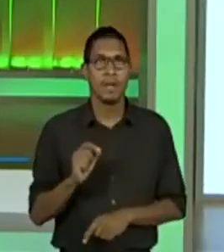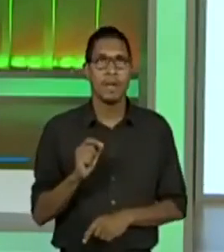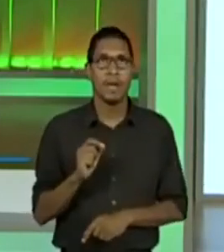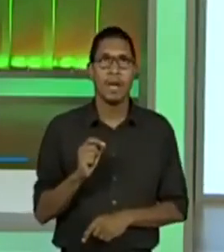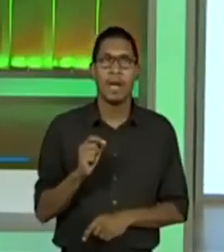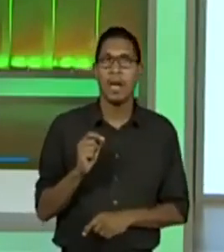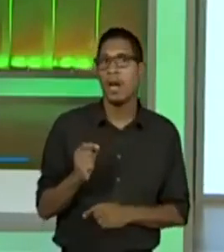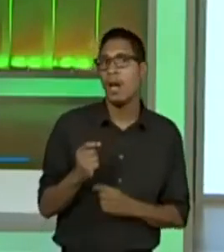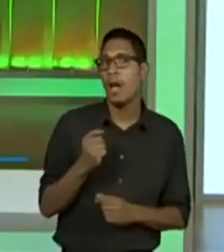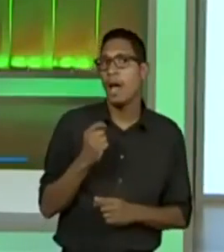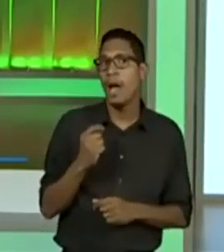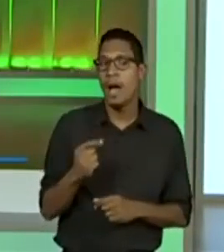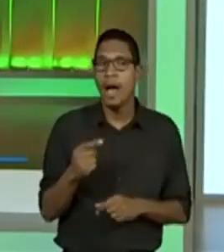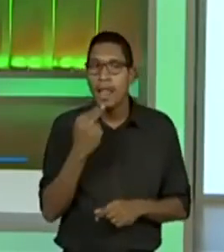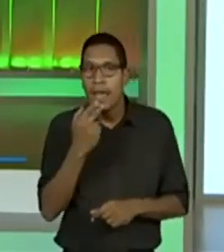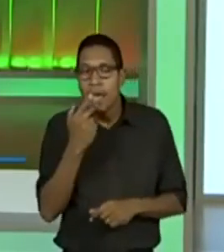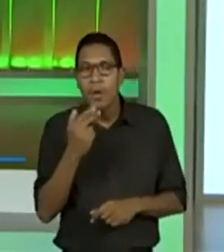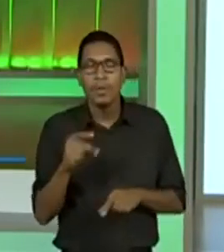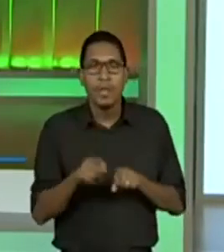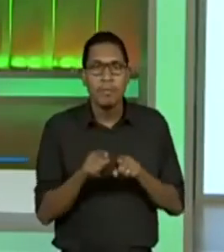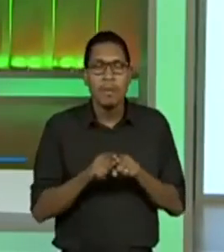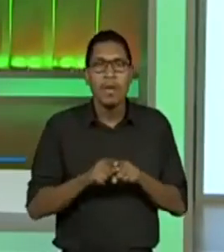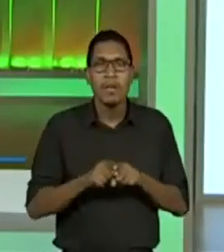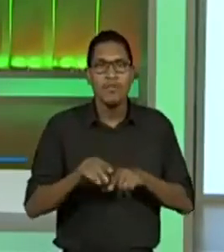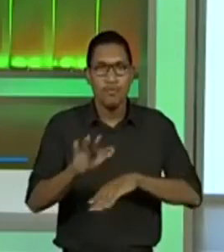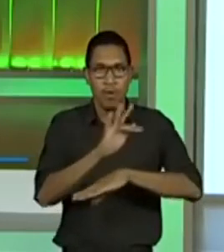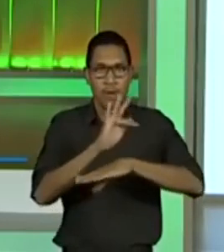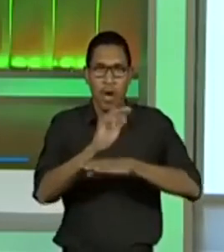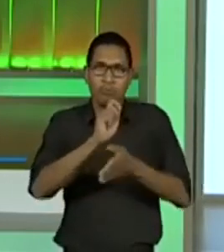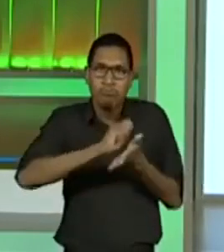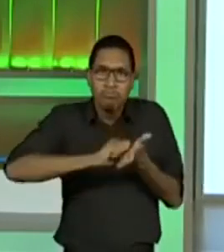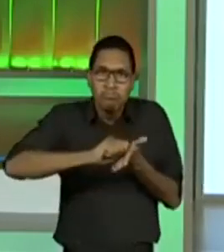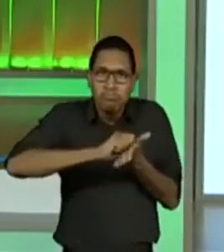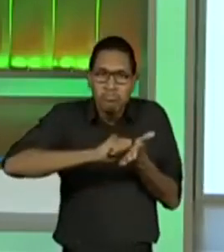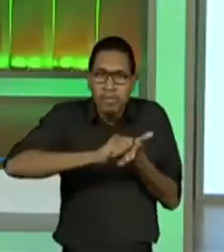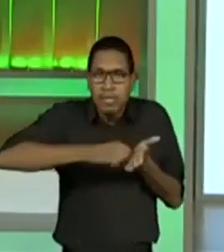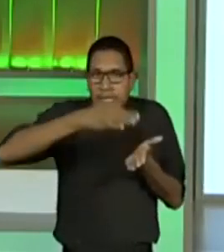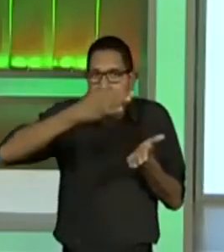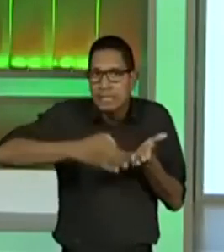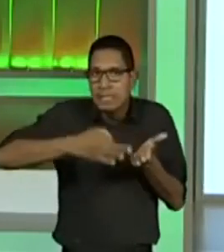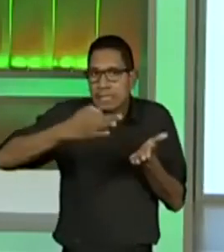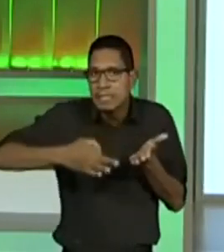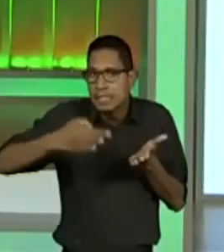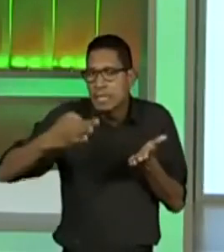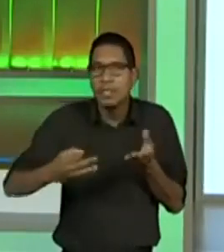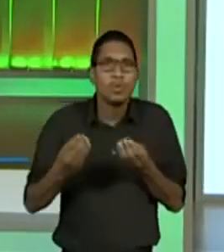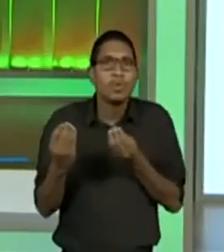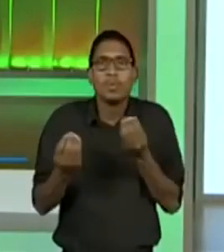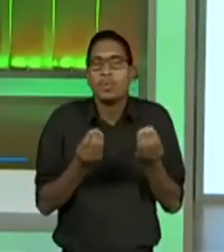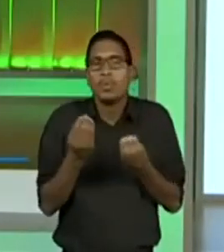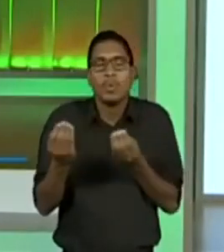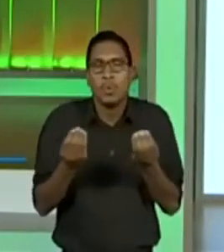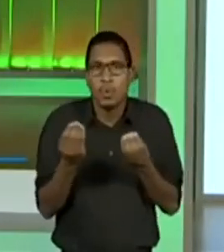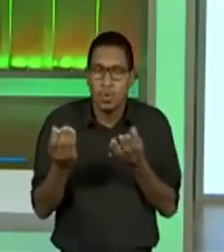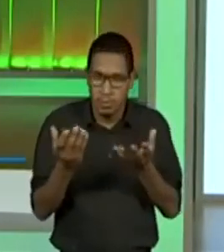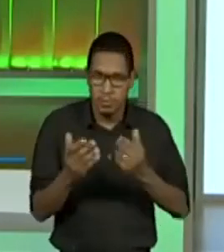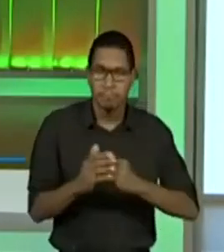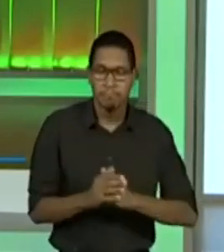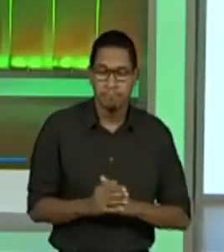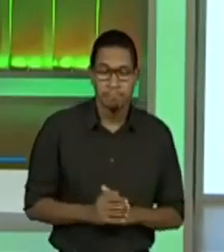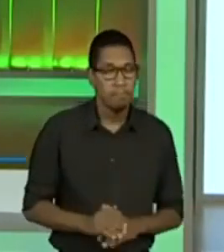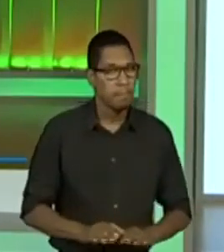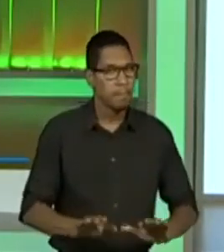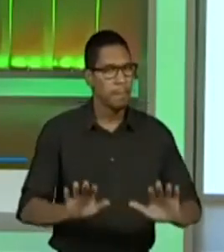O que quer dizer isso? A ortografia. Tá? Mas, eu vou propor para